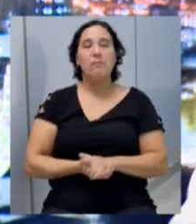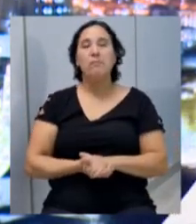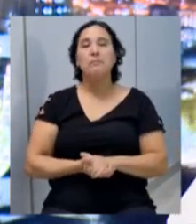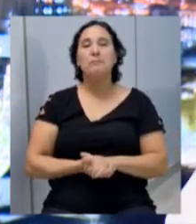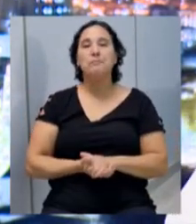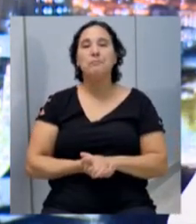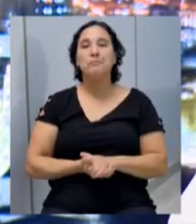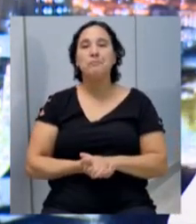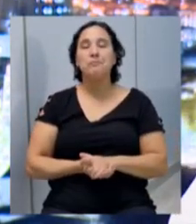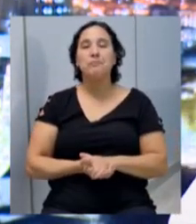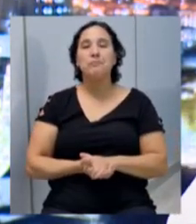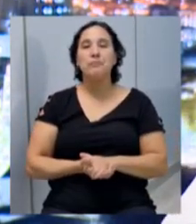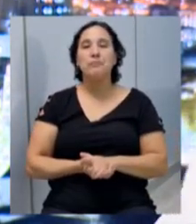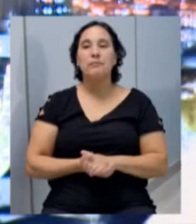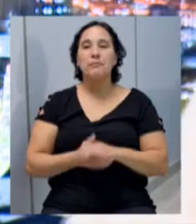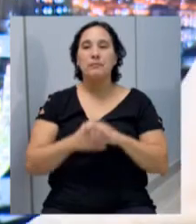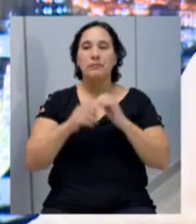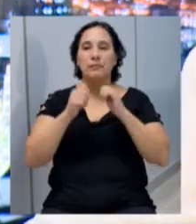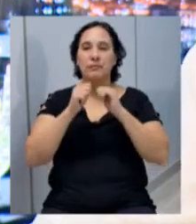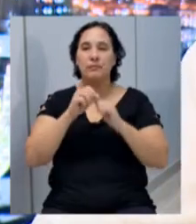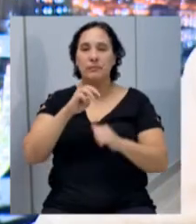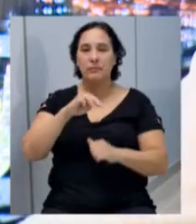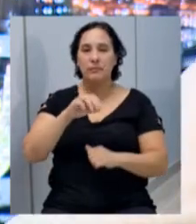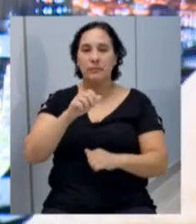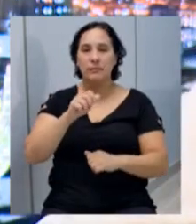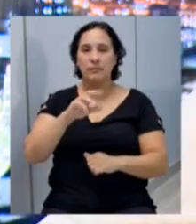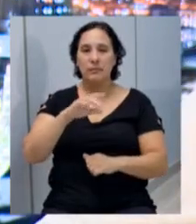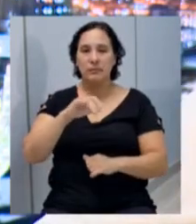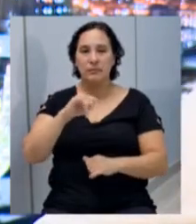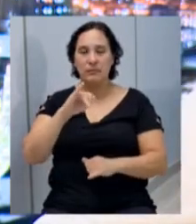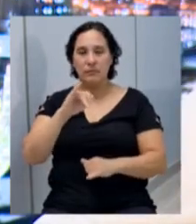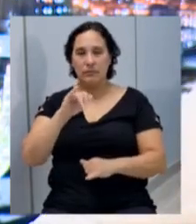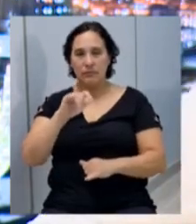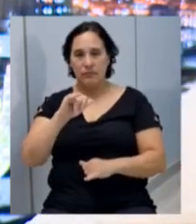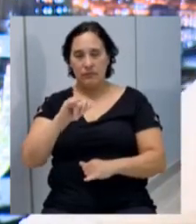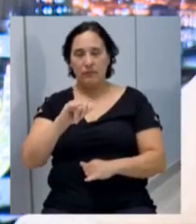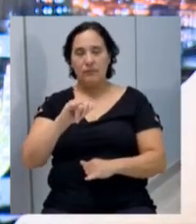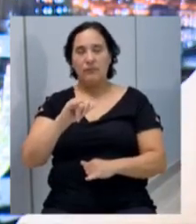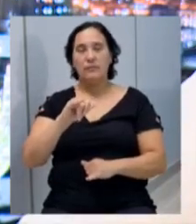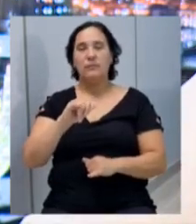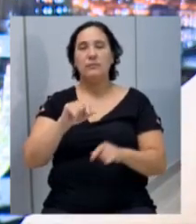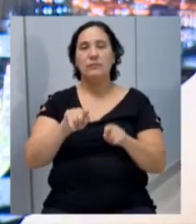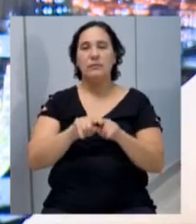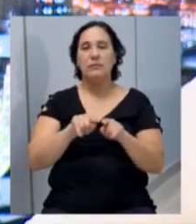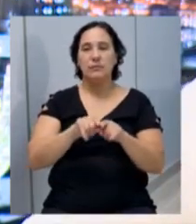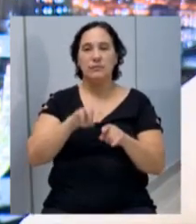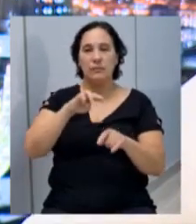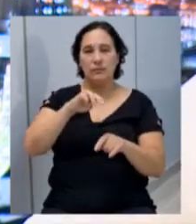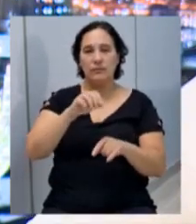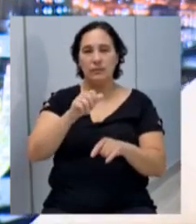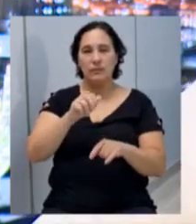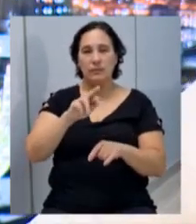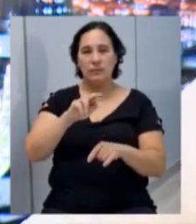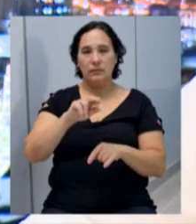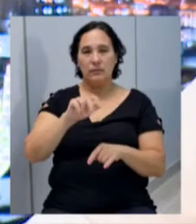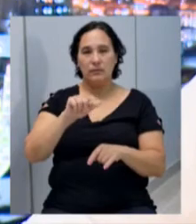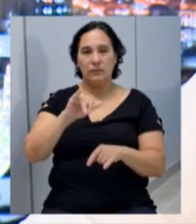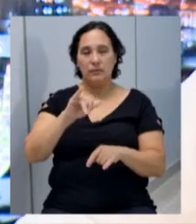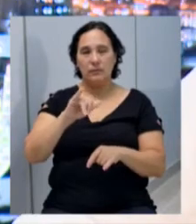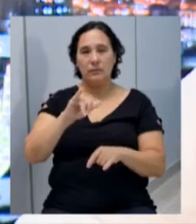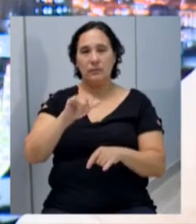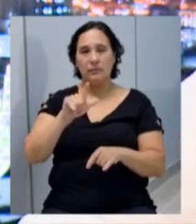Câmara. Para a Marcele, a Marli, que nos assessora nesta casa, a Raquel, o Jace,